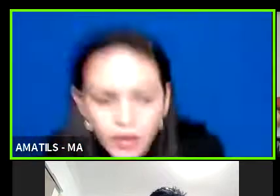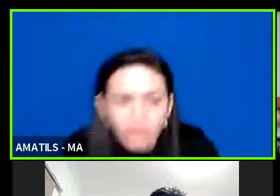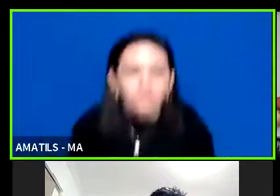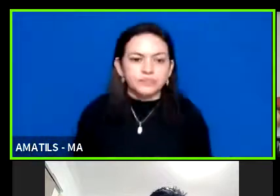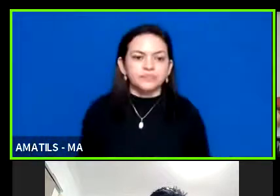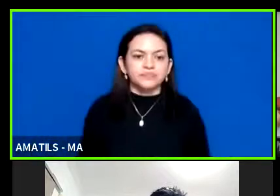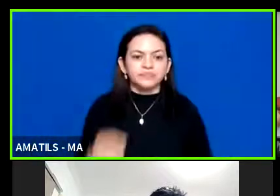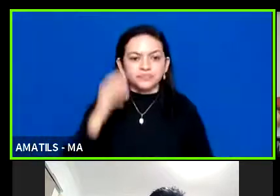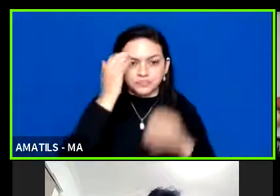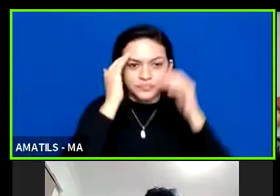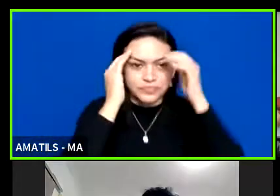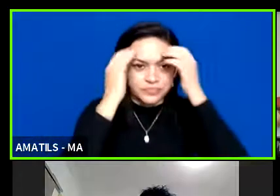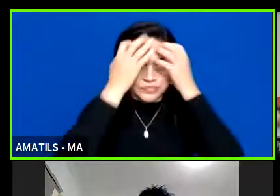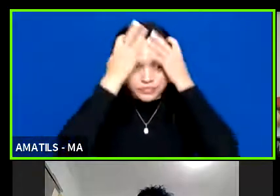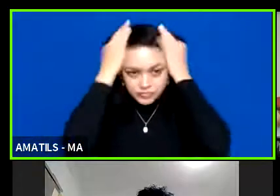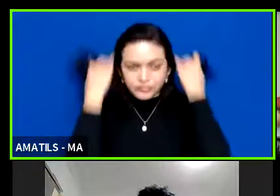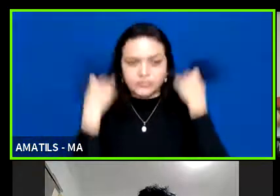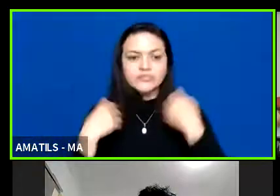boa noite